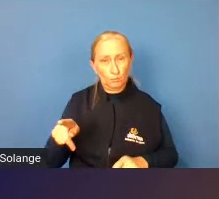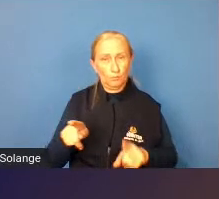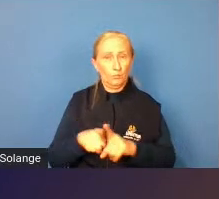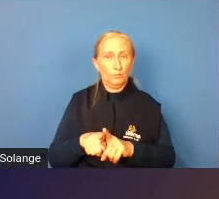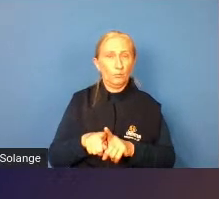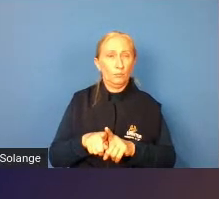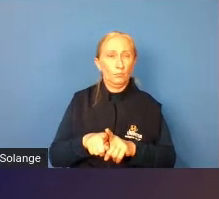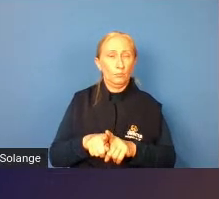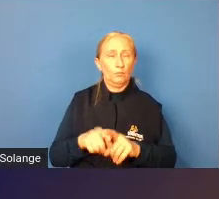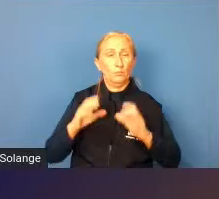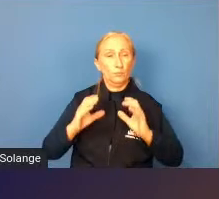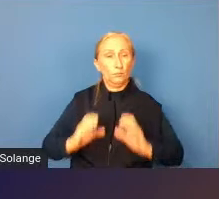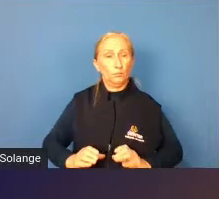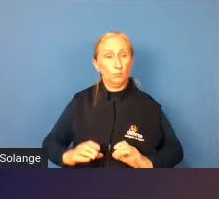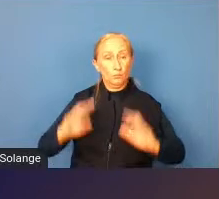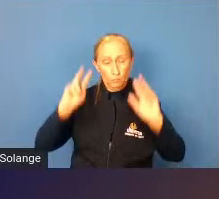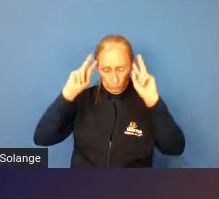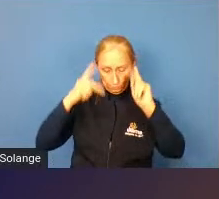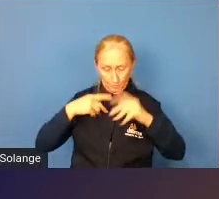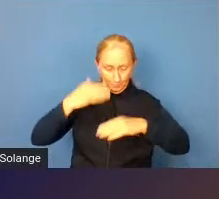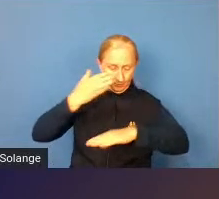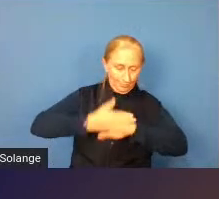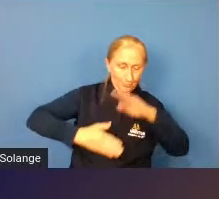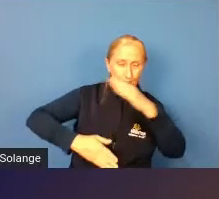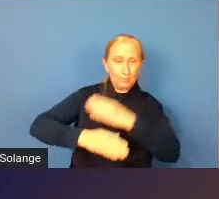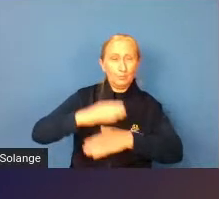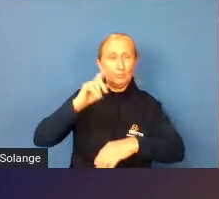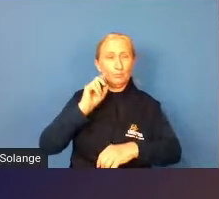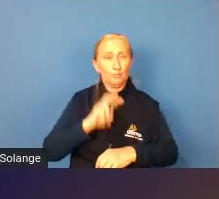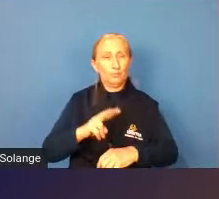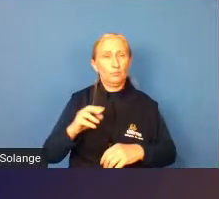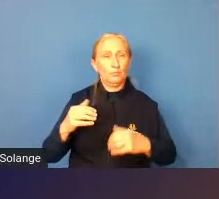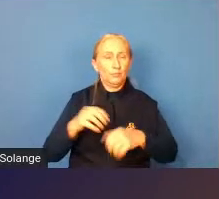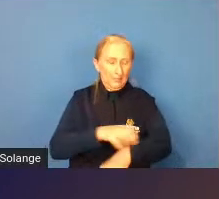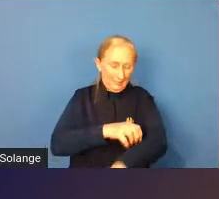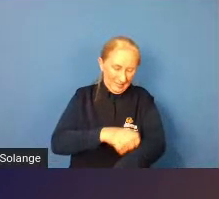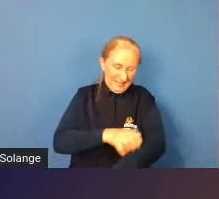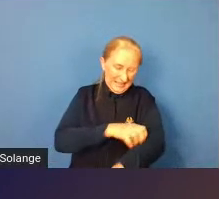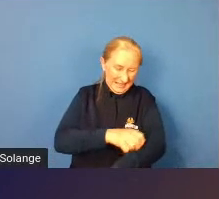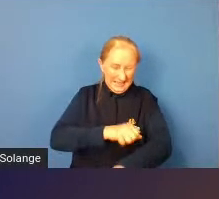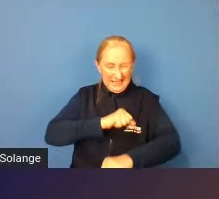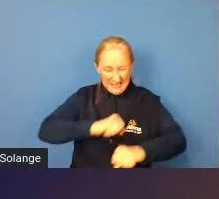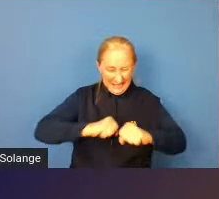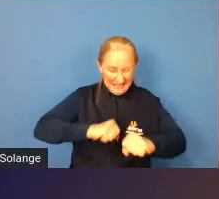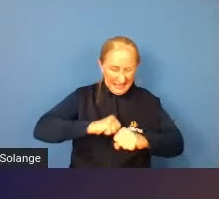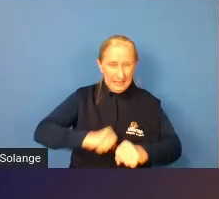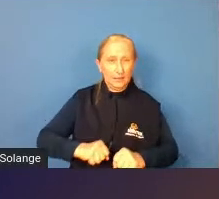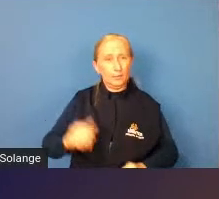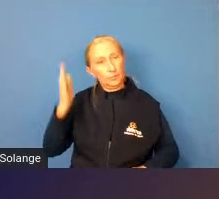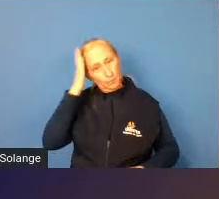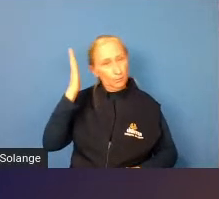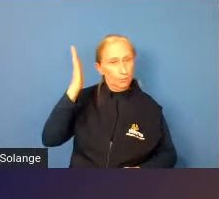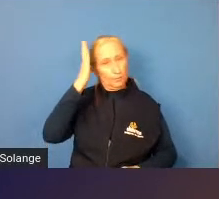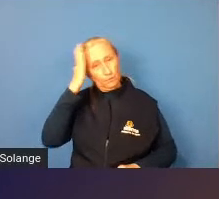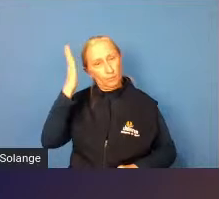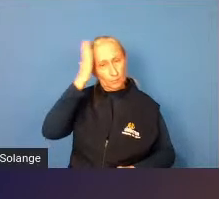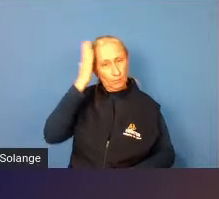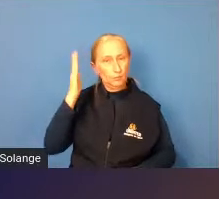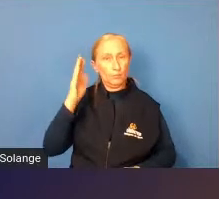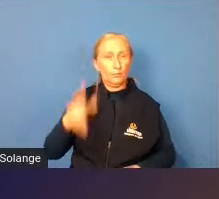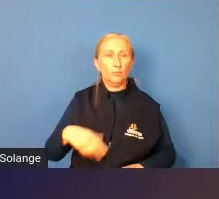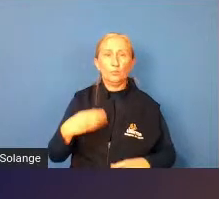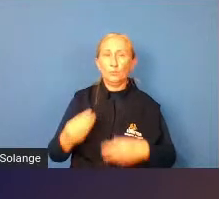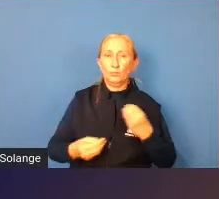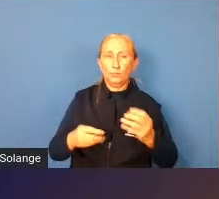os comportamentos autolesivos a gente vê o autista se coçando se arranhando muito forte ou batendo a cabeça contra a parede ou